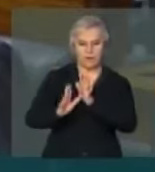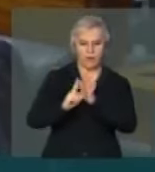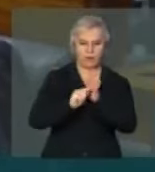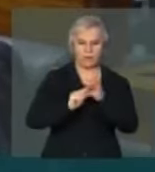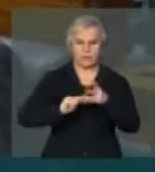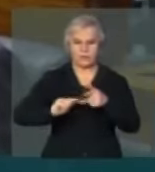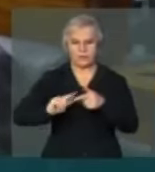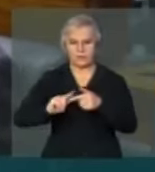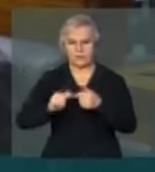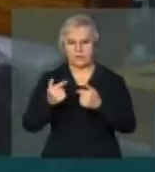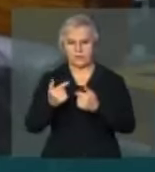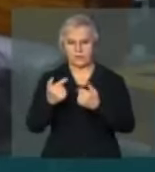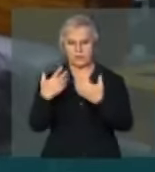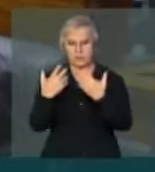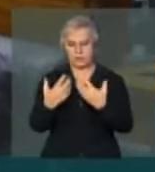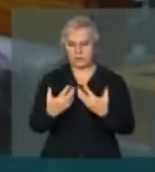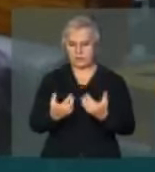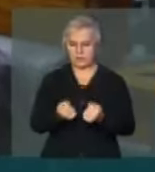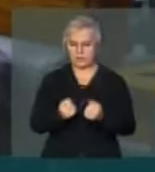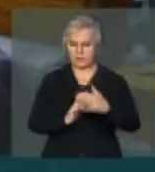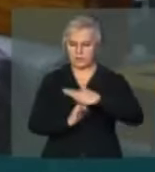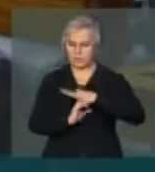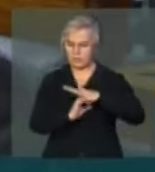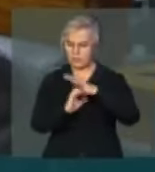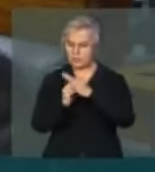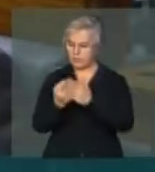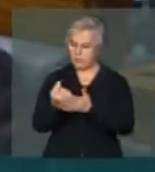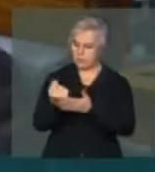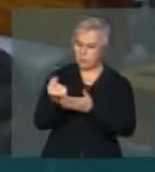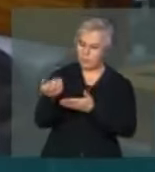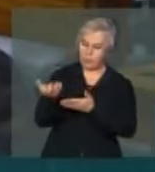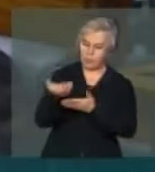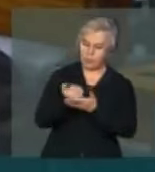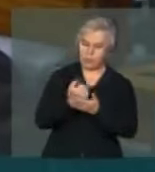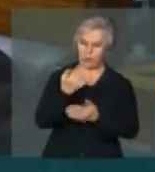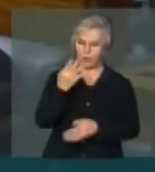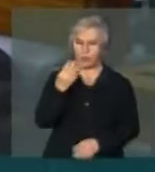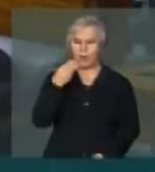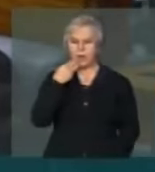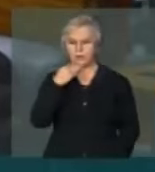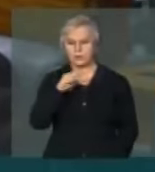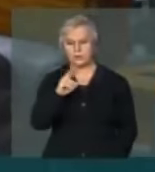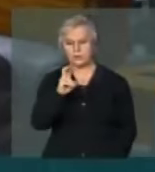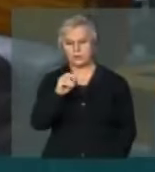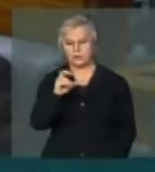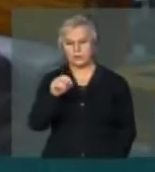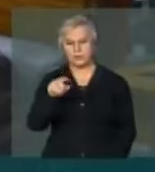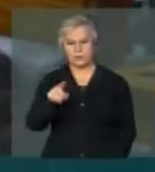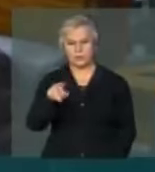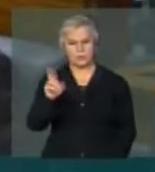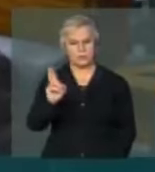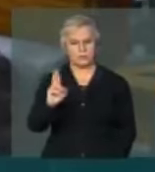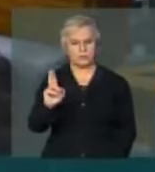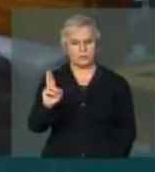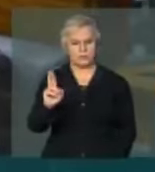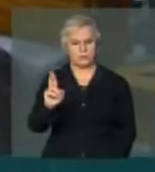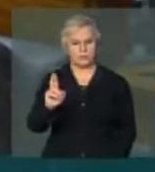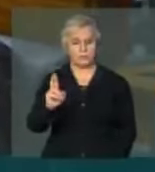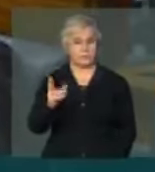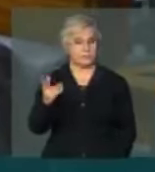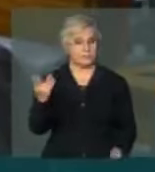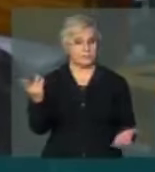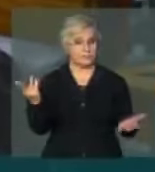recebeu das empresas envolvidas, ou pelo menos de uma empresa, 4 milhões e meio de reais. E como sempre,